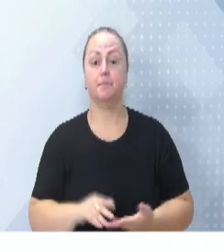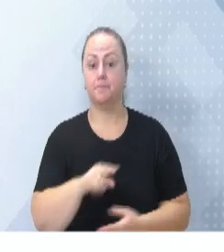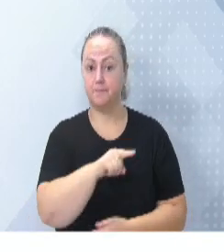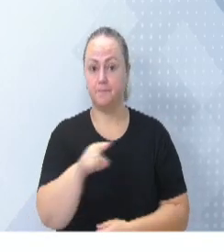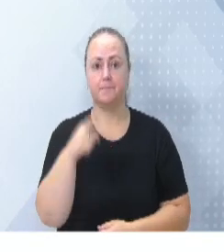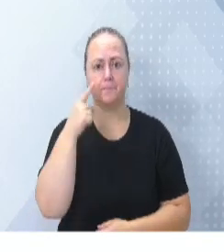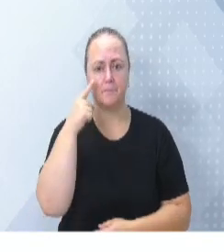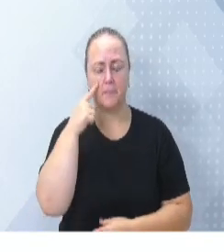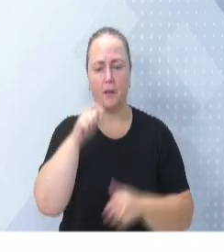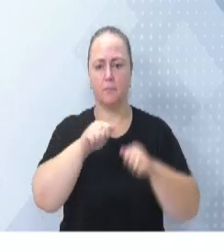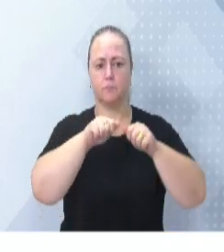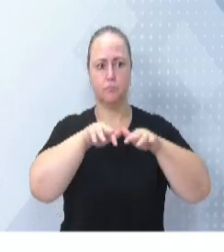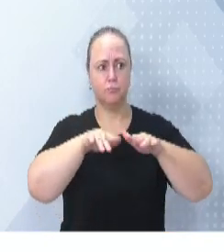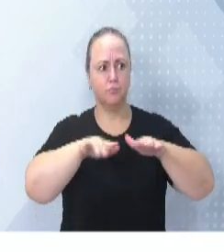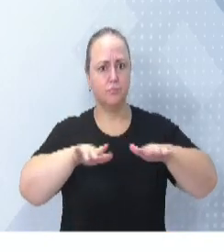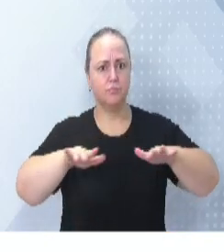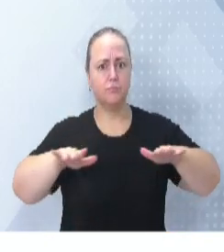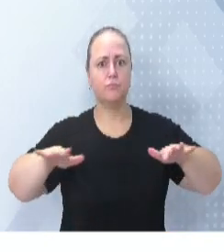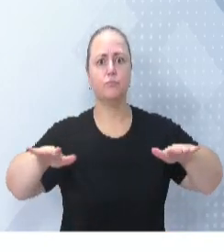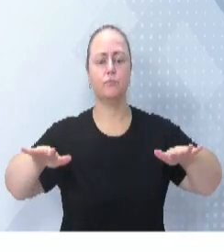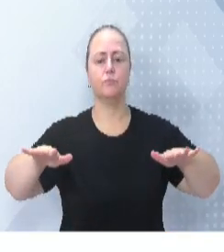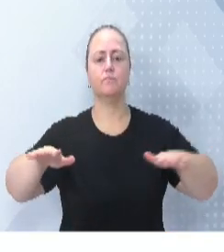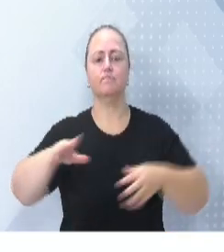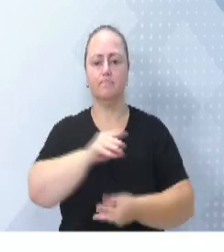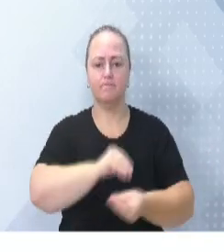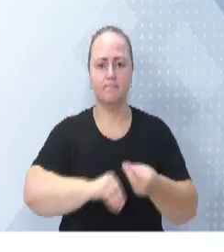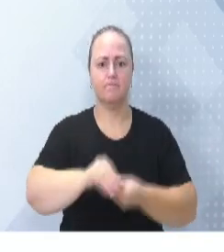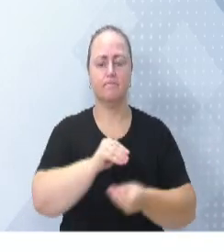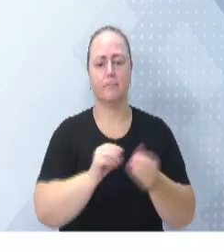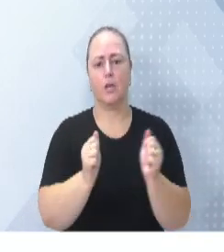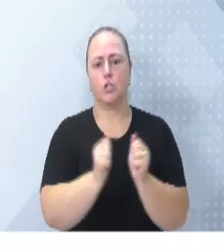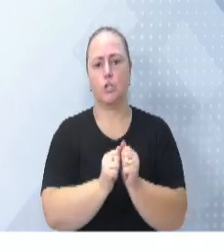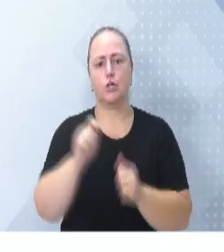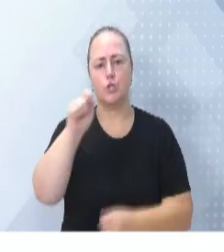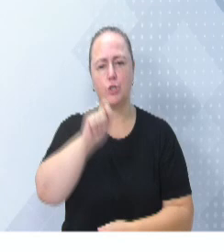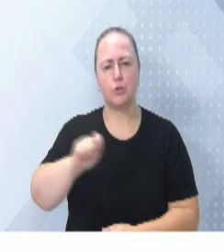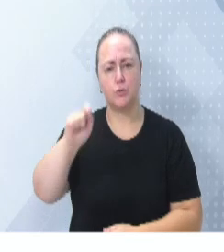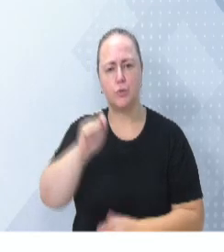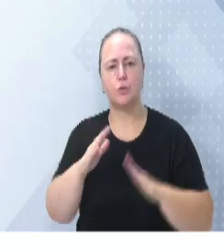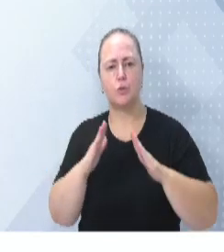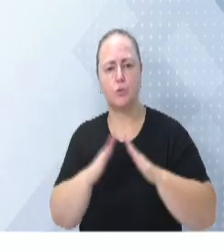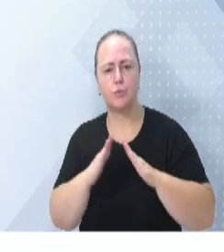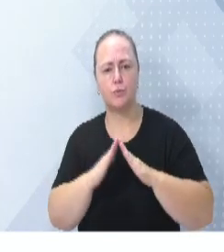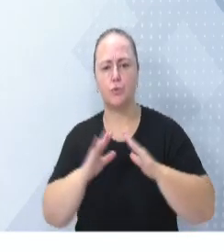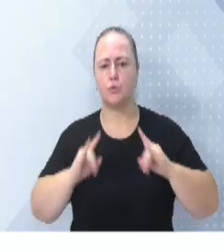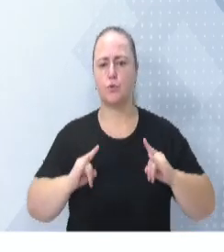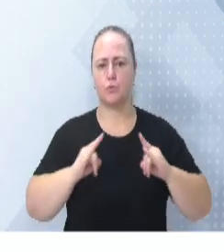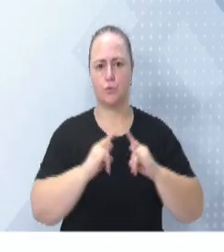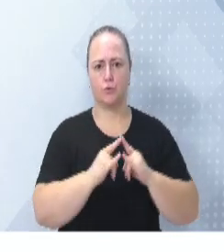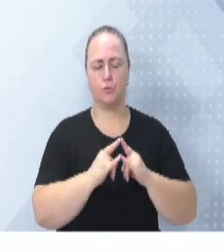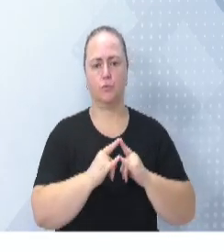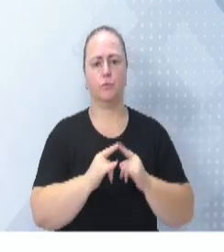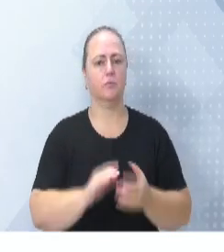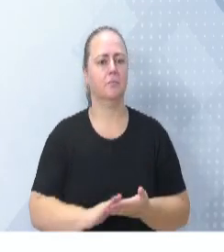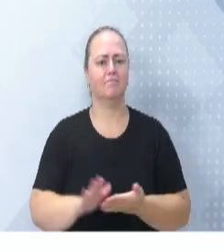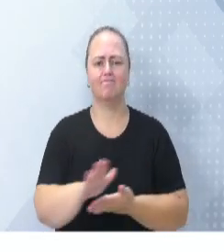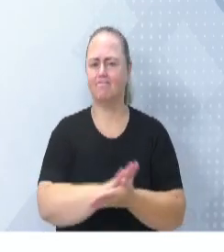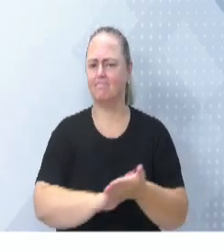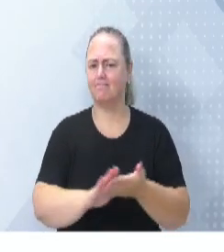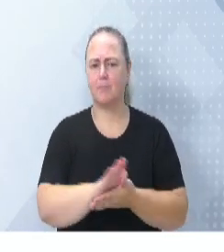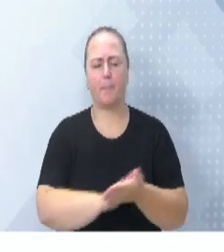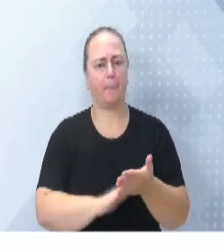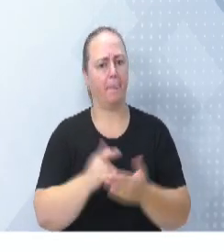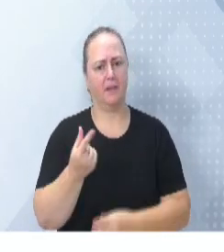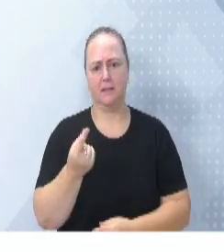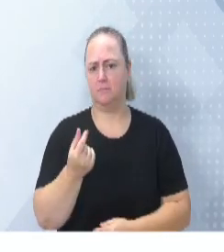muito pulverizado, principalmente envolvendo, inclusive, a Associação de Moradores e todas as entidades, sem nenhuma remuneração. Eu